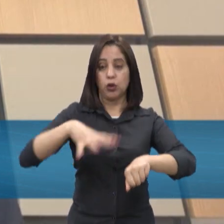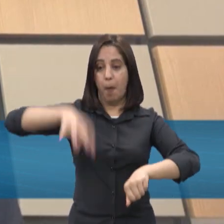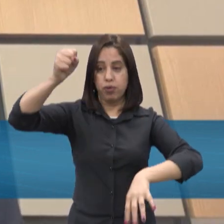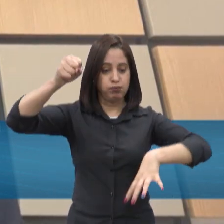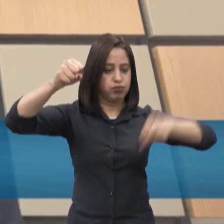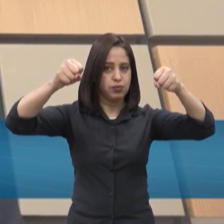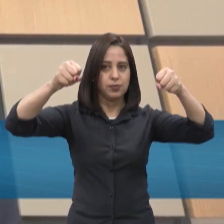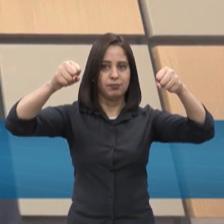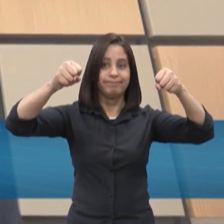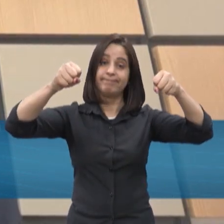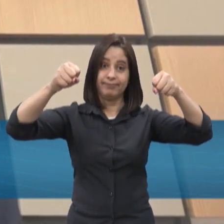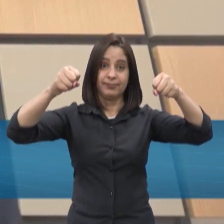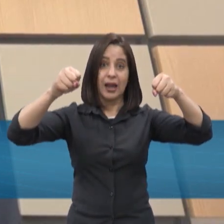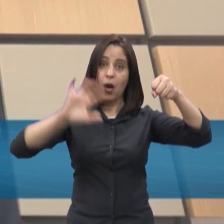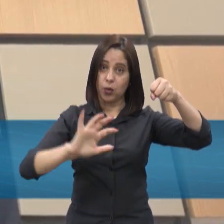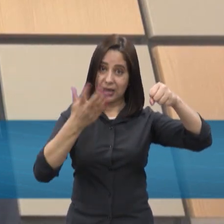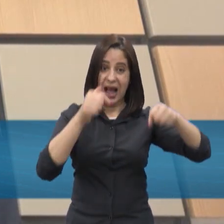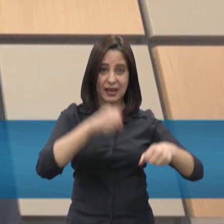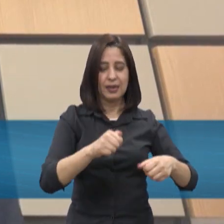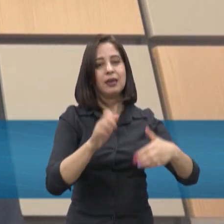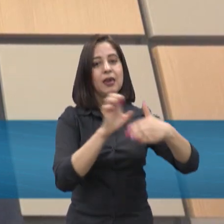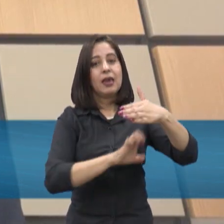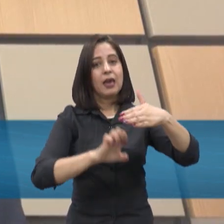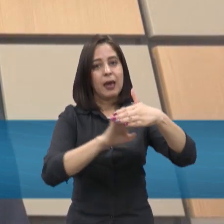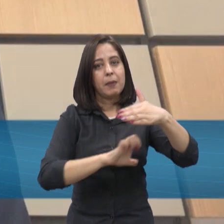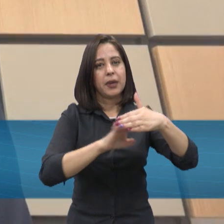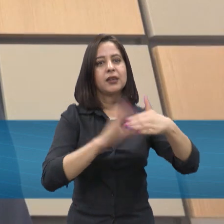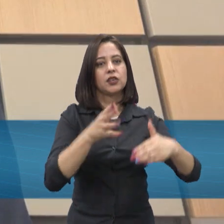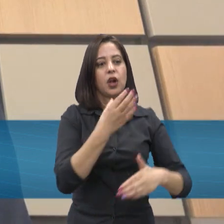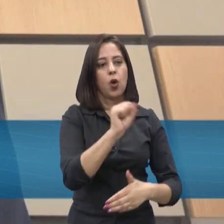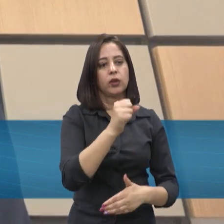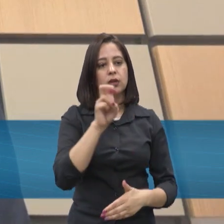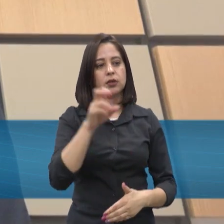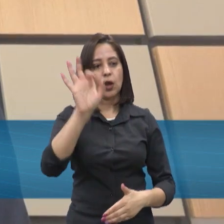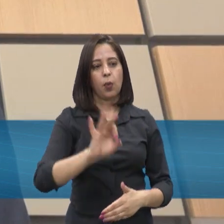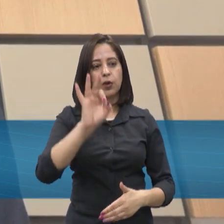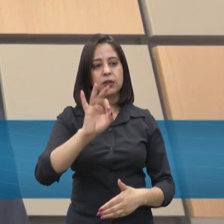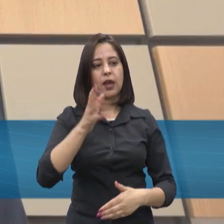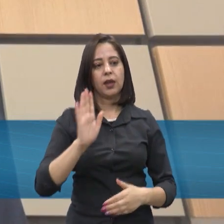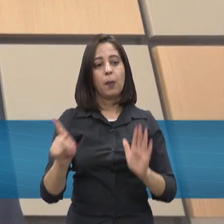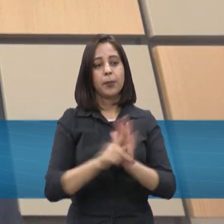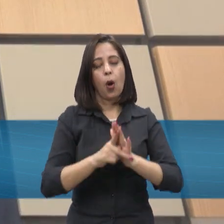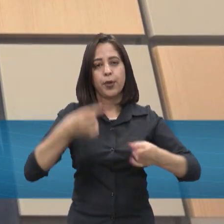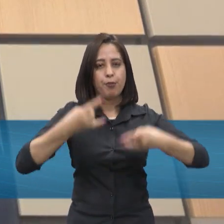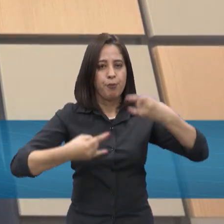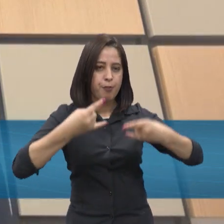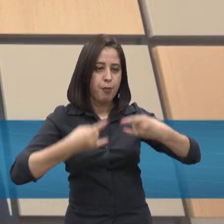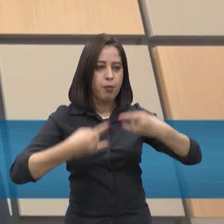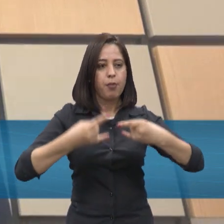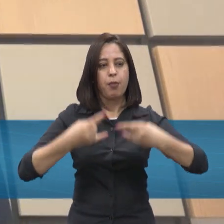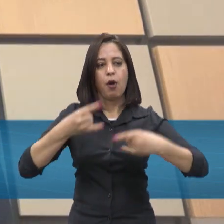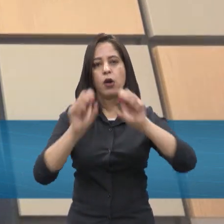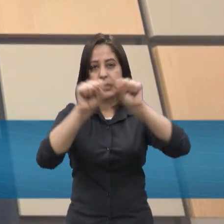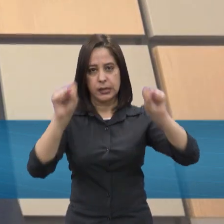85% dela, ela já é automatizada, né, com religadores que fazem uma religação automática, o que é isso, né? Quando